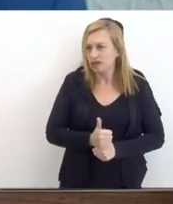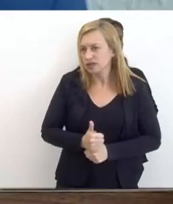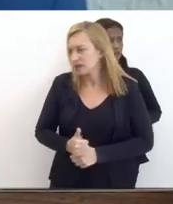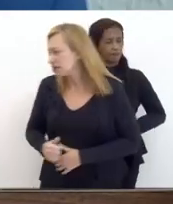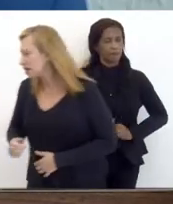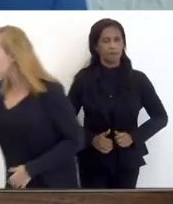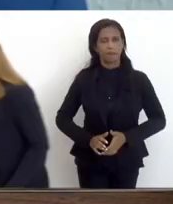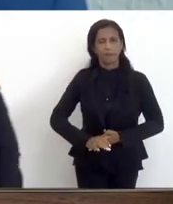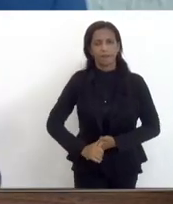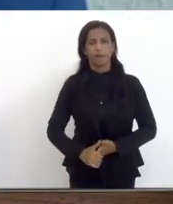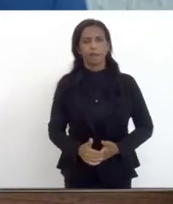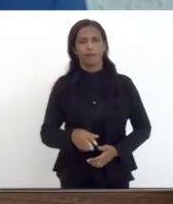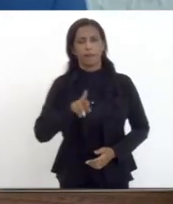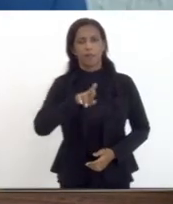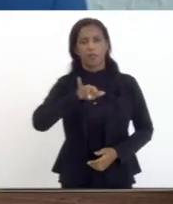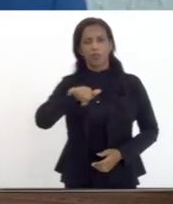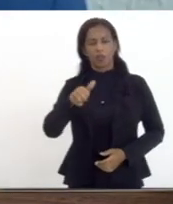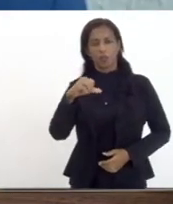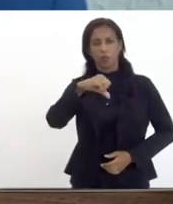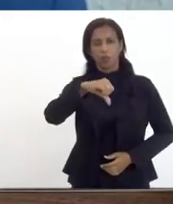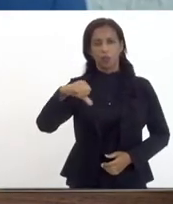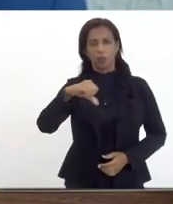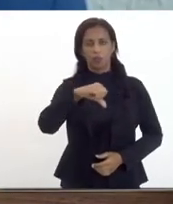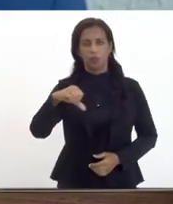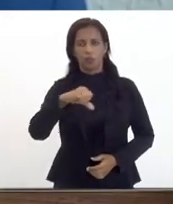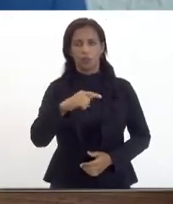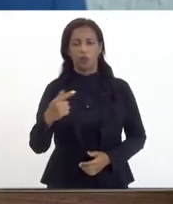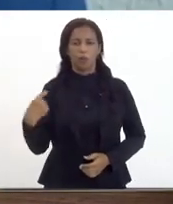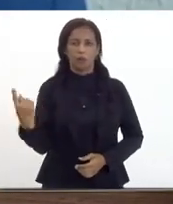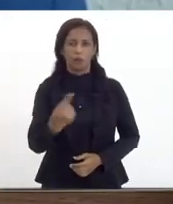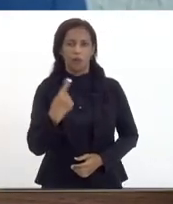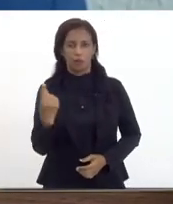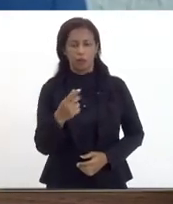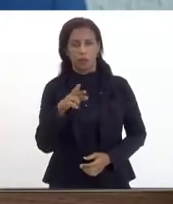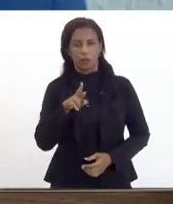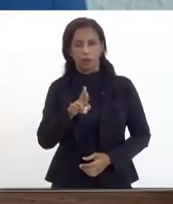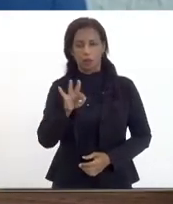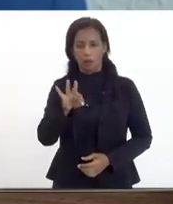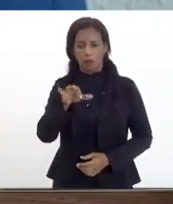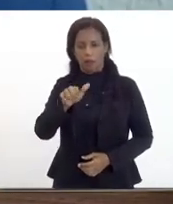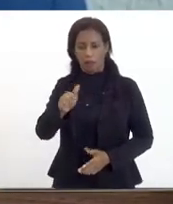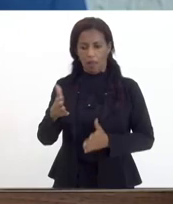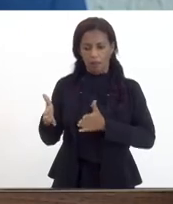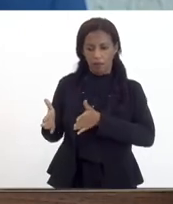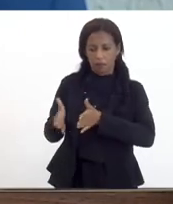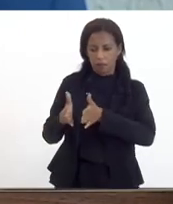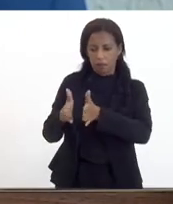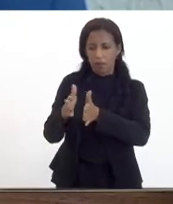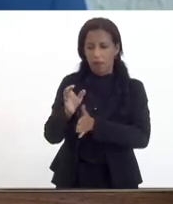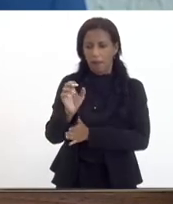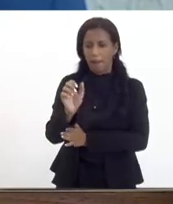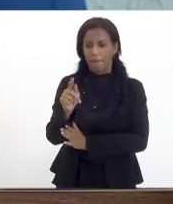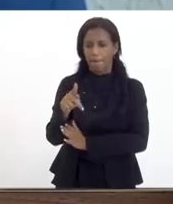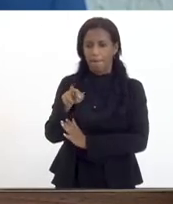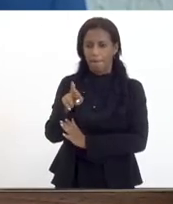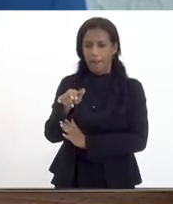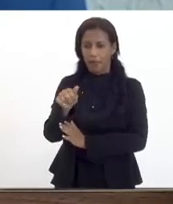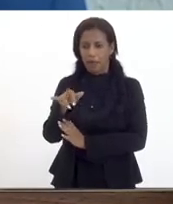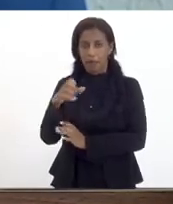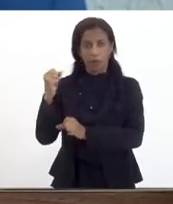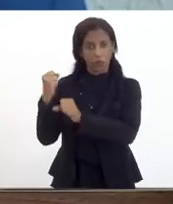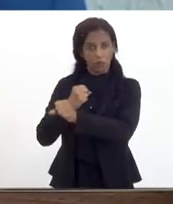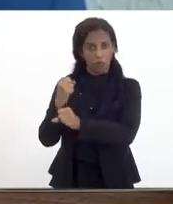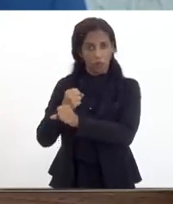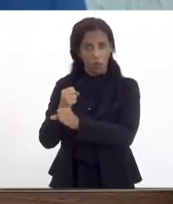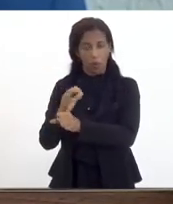RJ99 conhecida aqui para nós como a reta do Piranema que já está em obra que liga a cidade